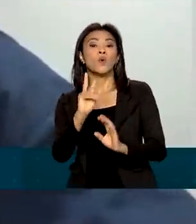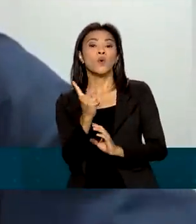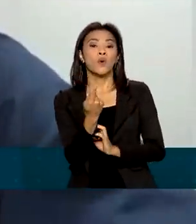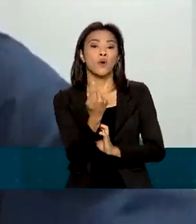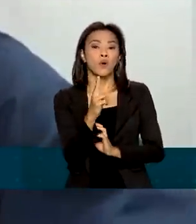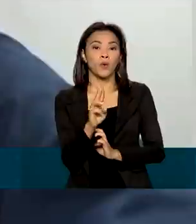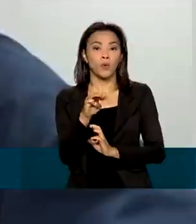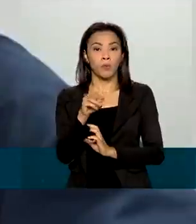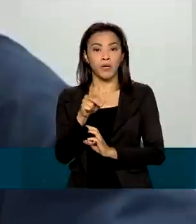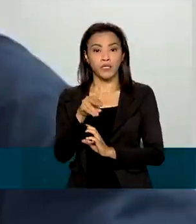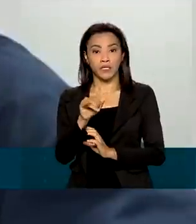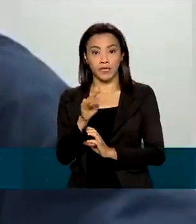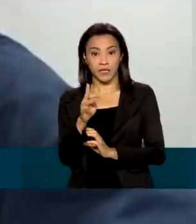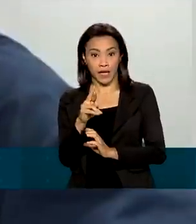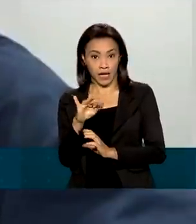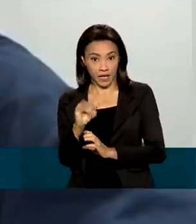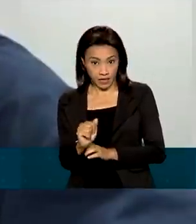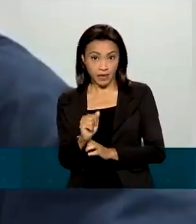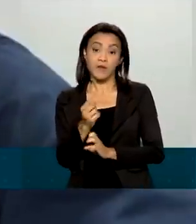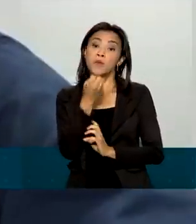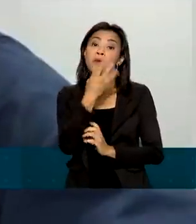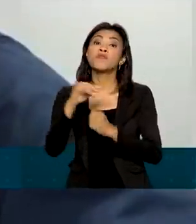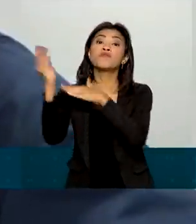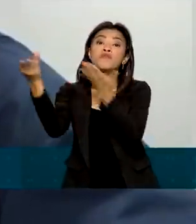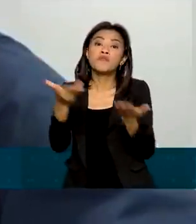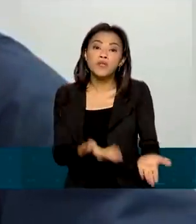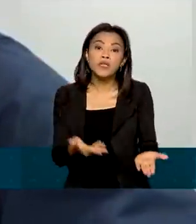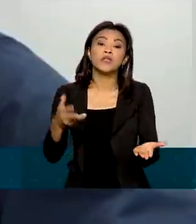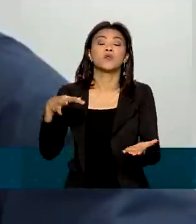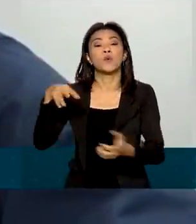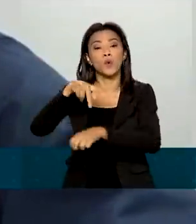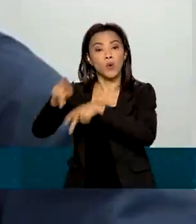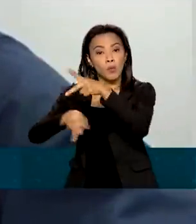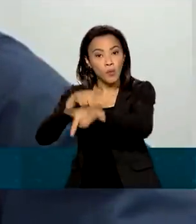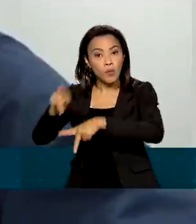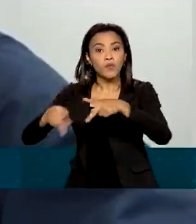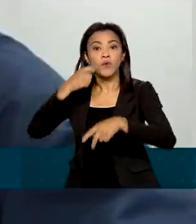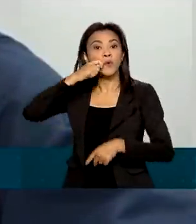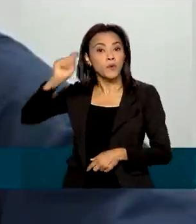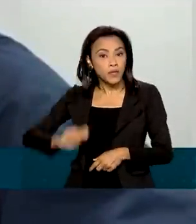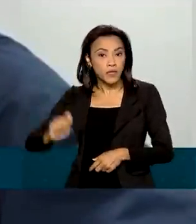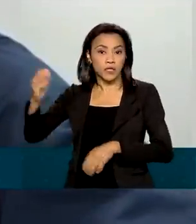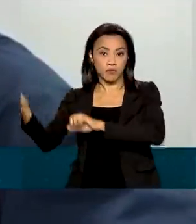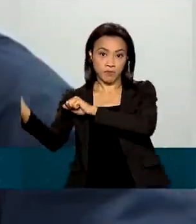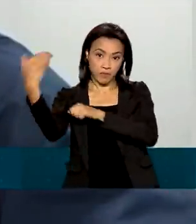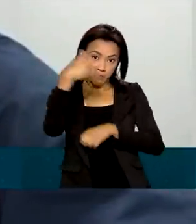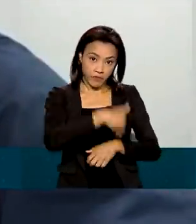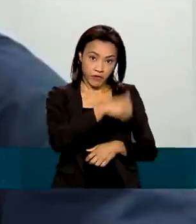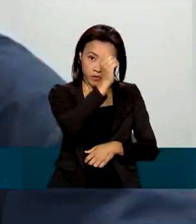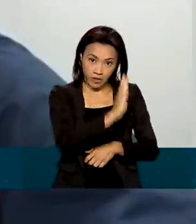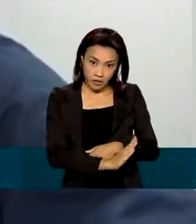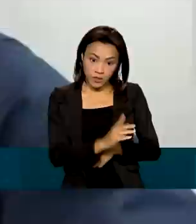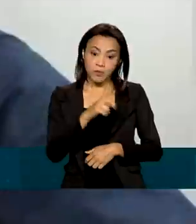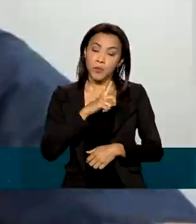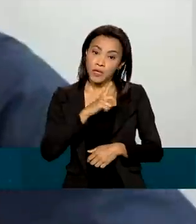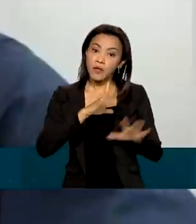ucranianos, serão muito bem-vindos. E até a família, temos na grande parte de familiares